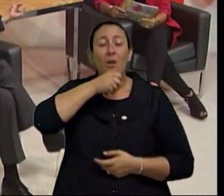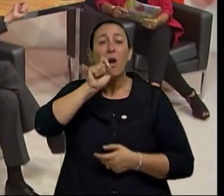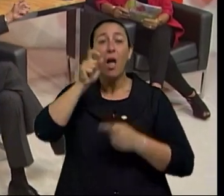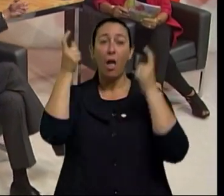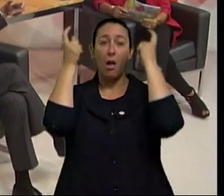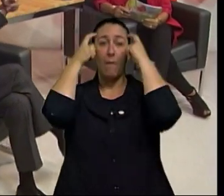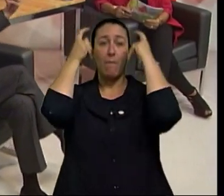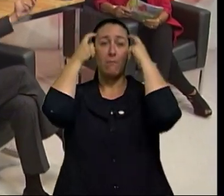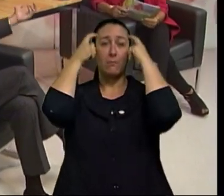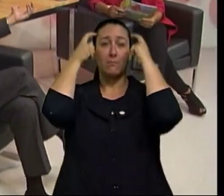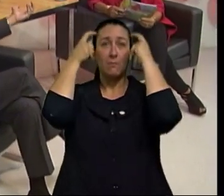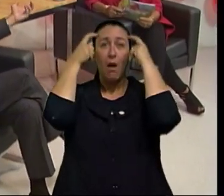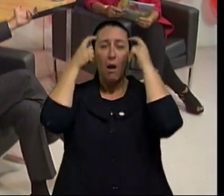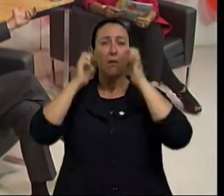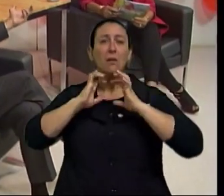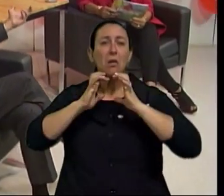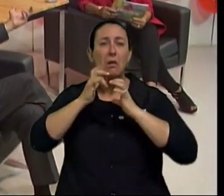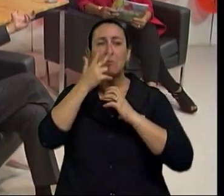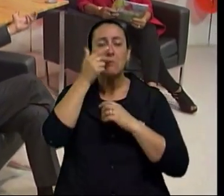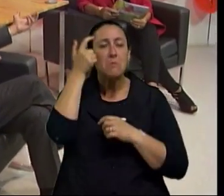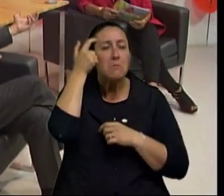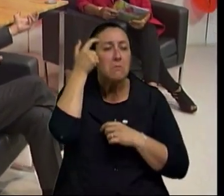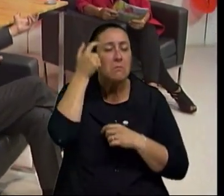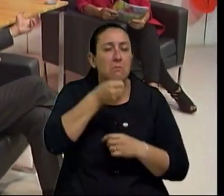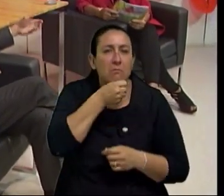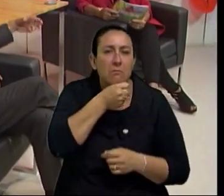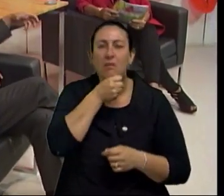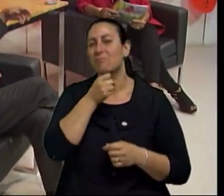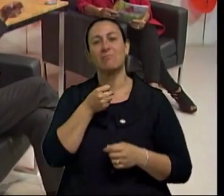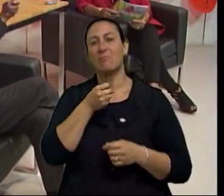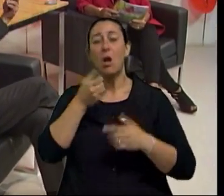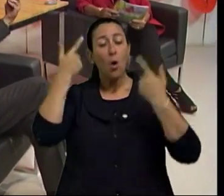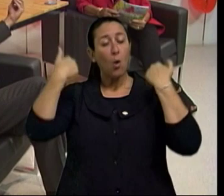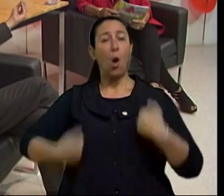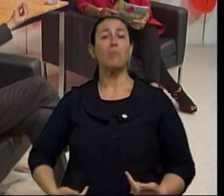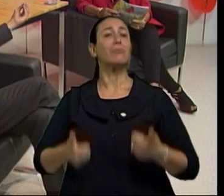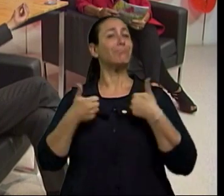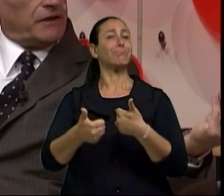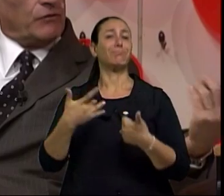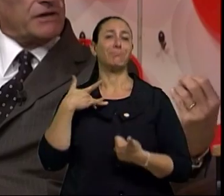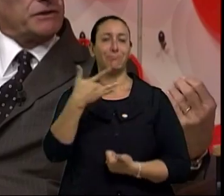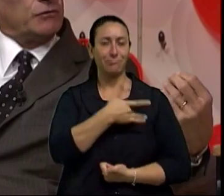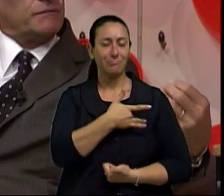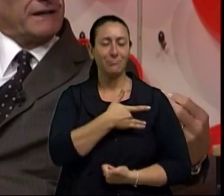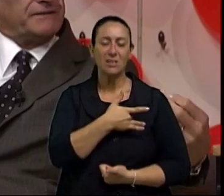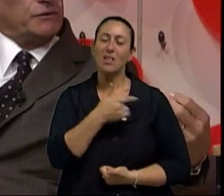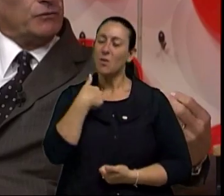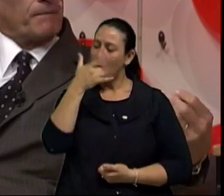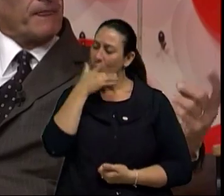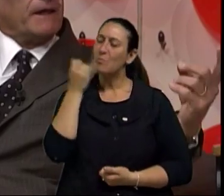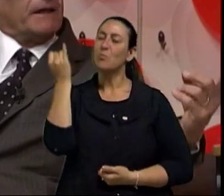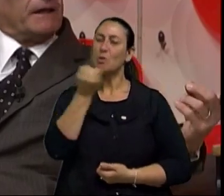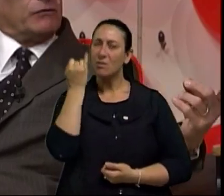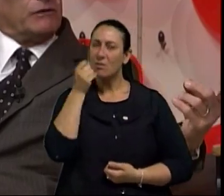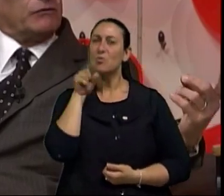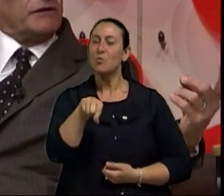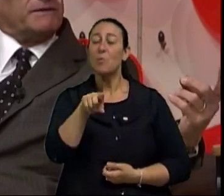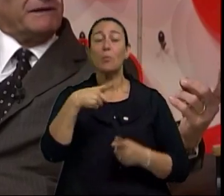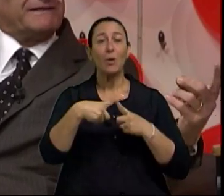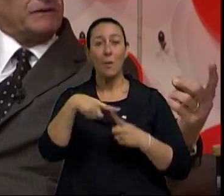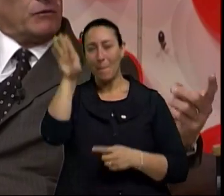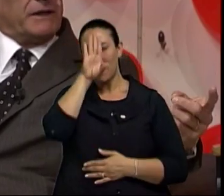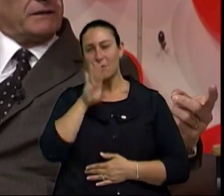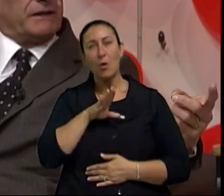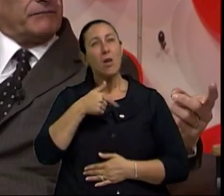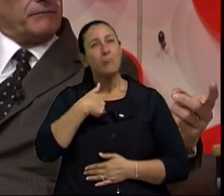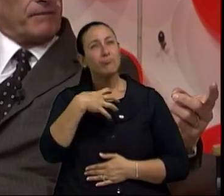na cabeça. Eu acho que é uma nova visão, felizmente, essas projeções, eu acho que no Brasil, no ano